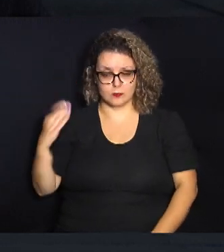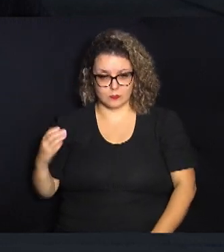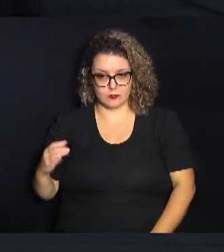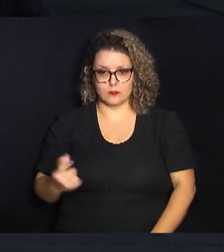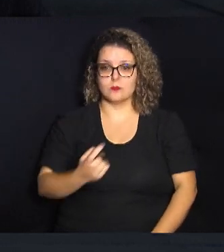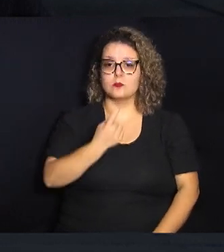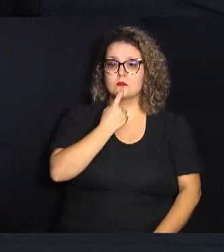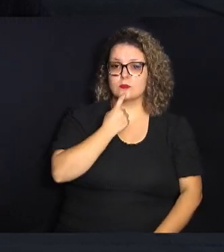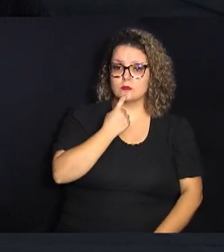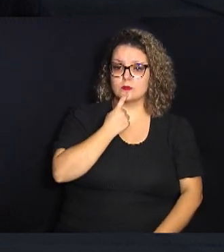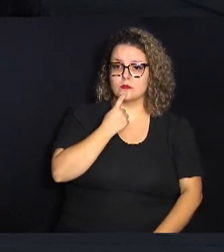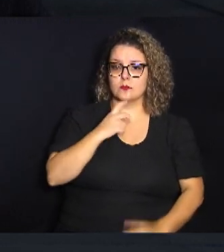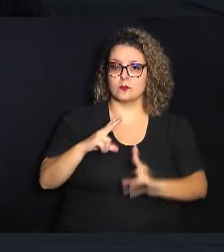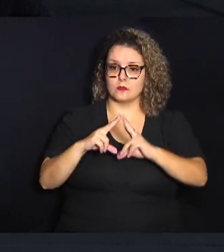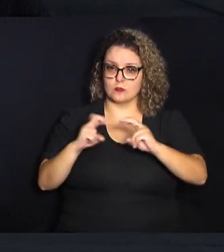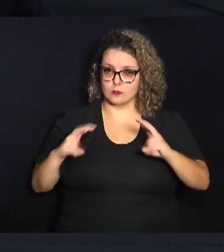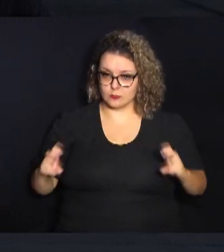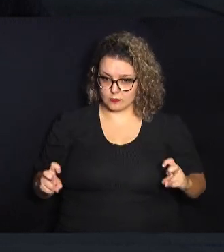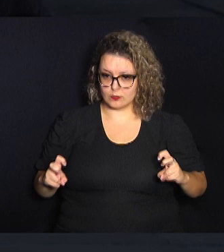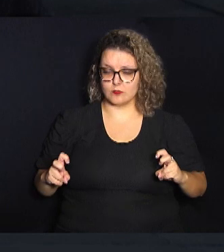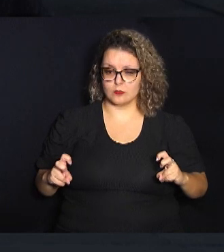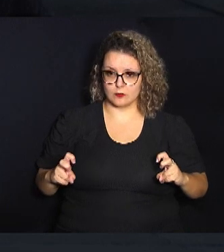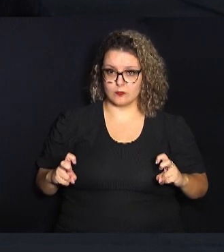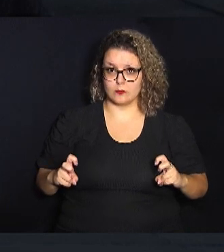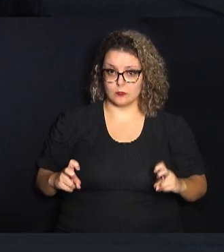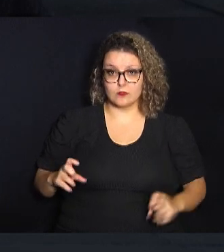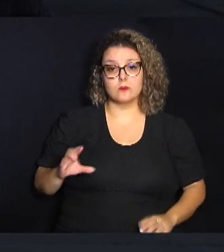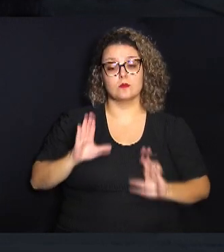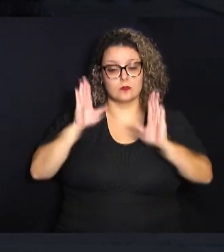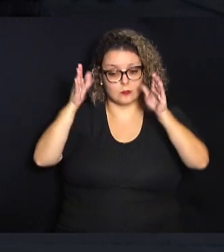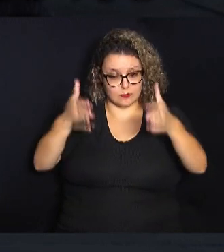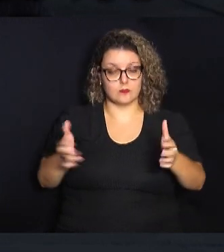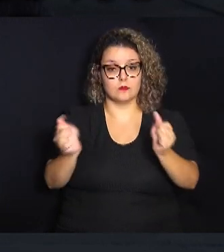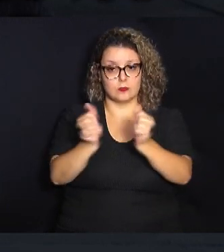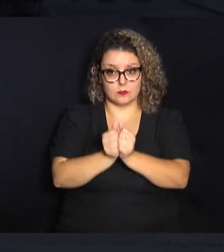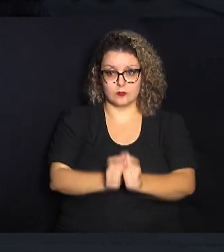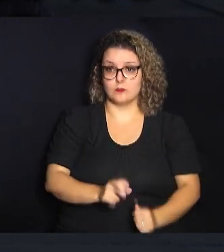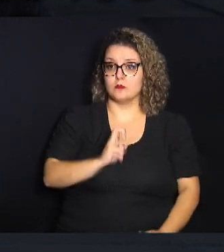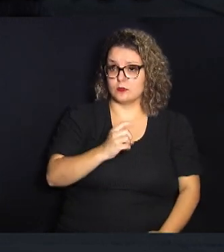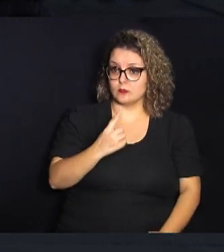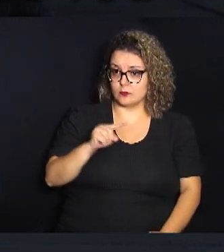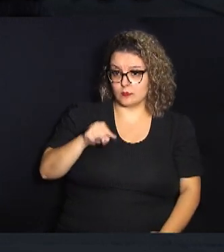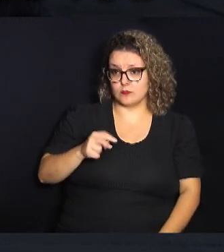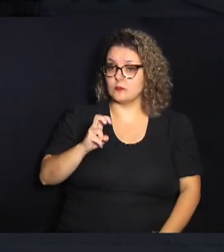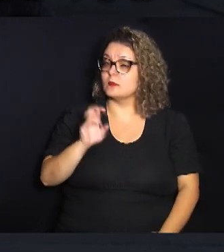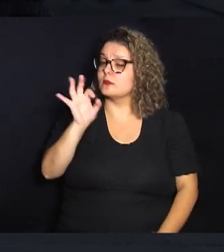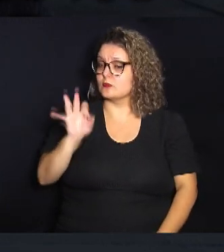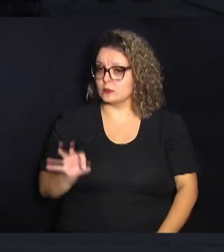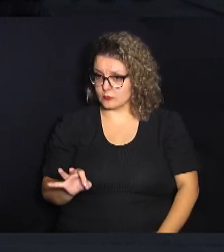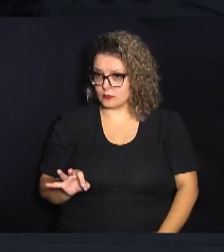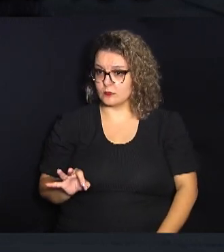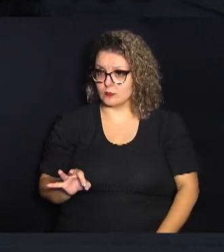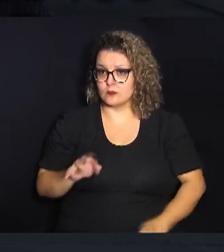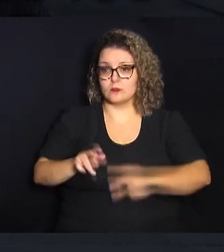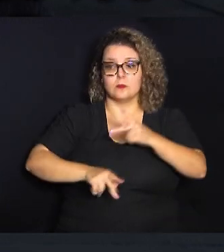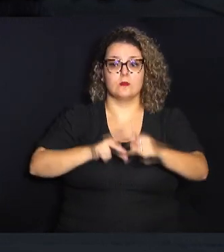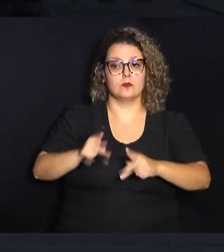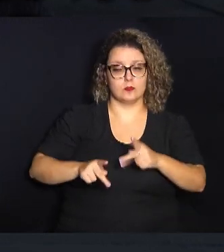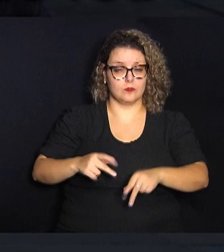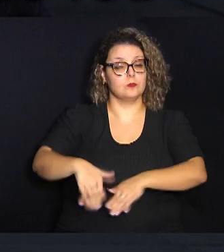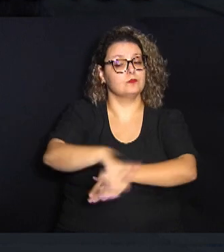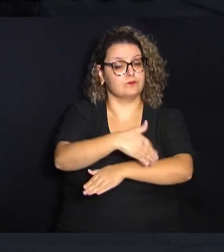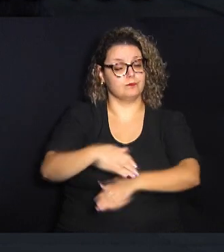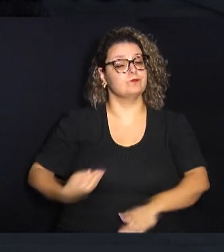Campinas e Florianópolis concentram juntas 51,5% da população em